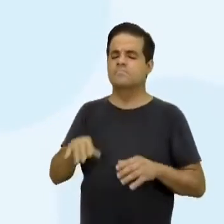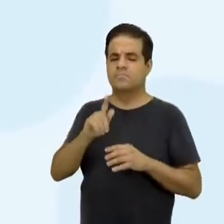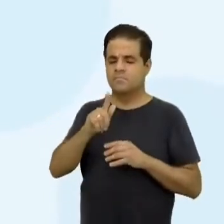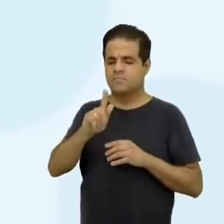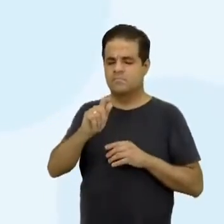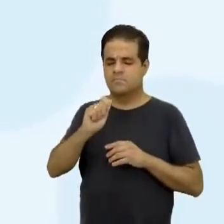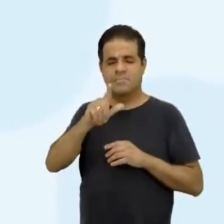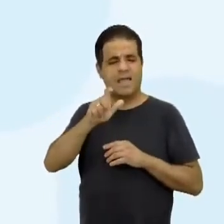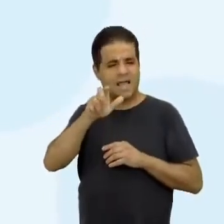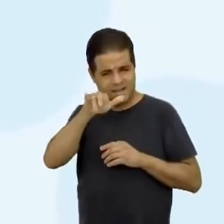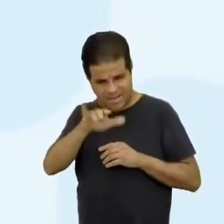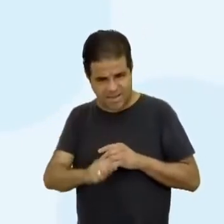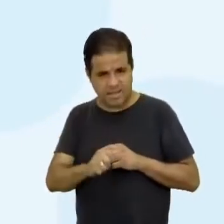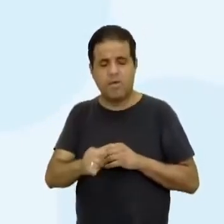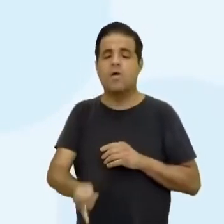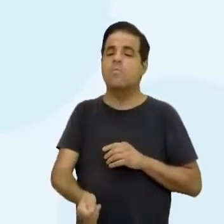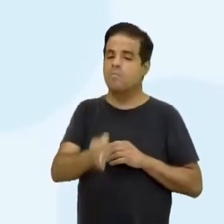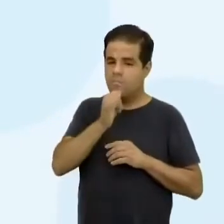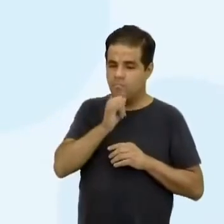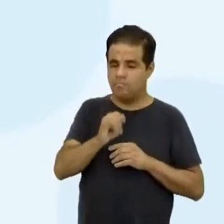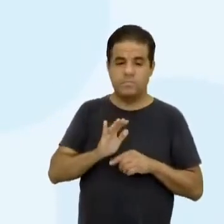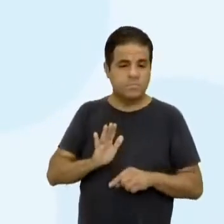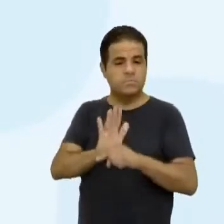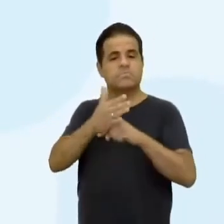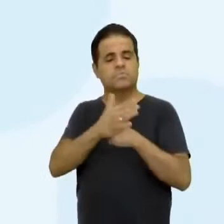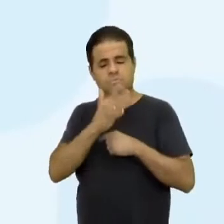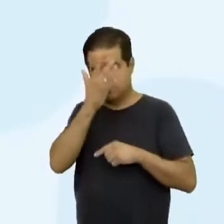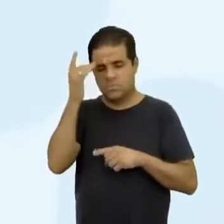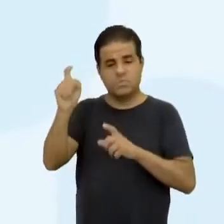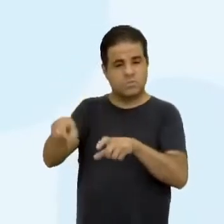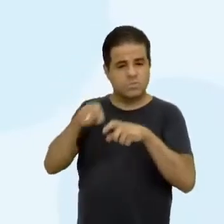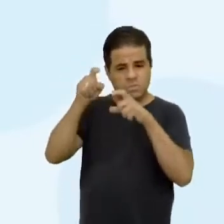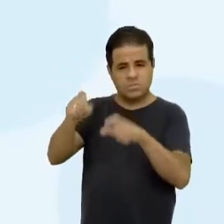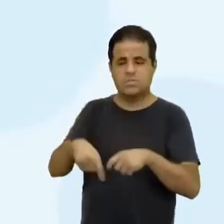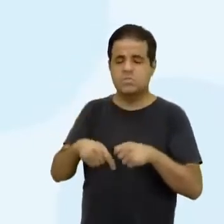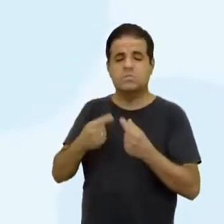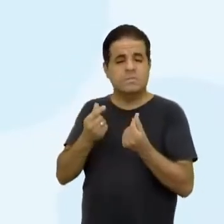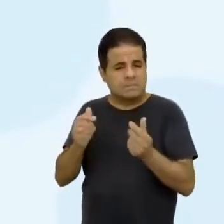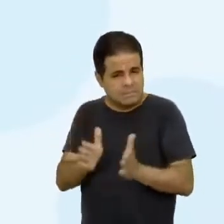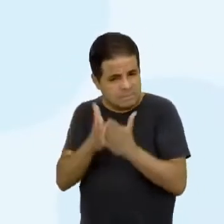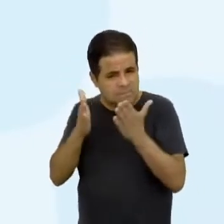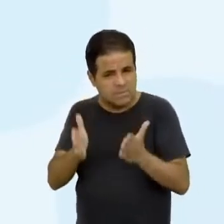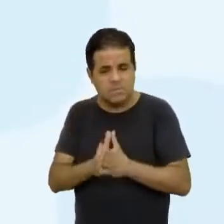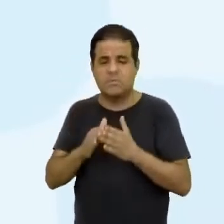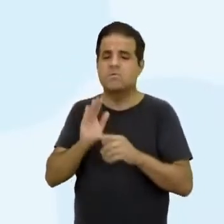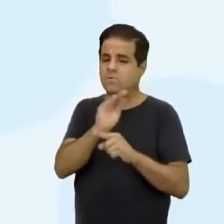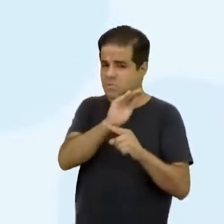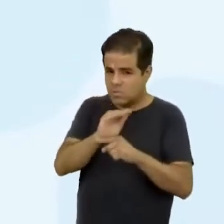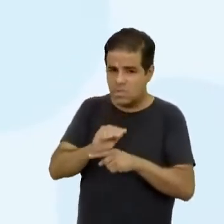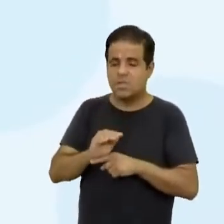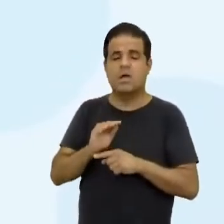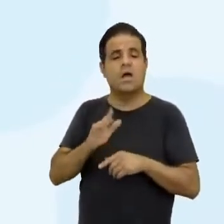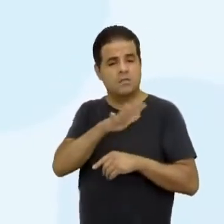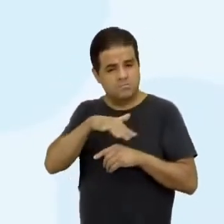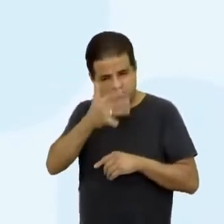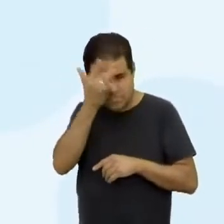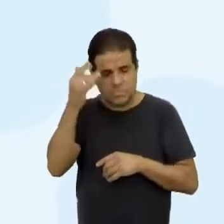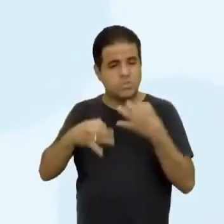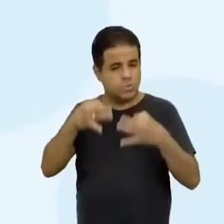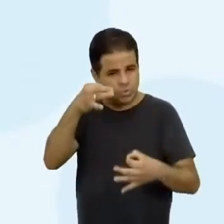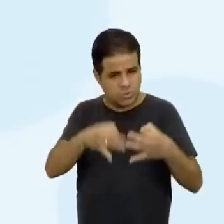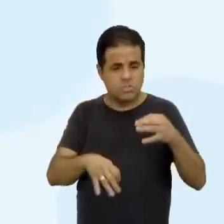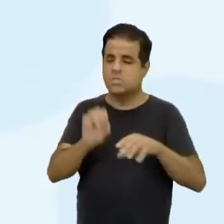Galileia, como, por exemplo, auxiliar os camponeses com despesas funerárias, prestar assistência médica,